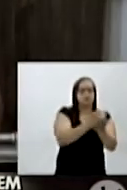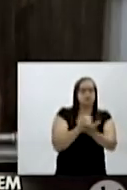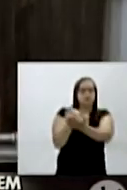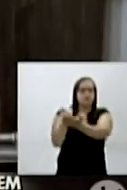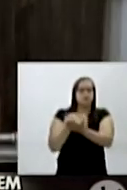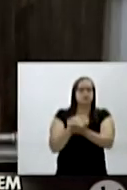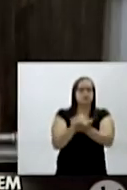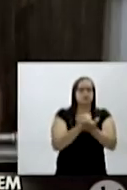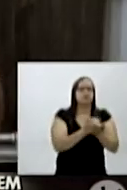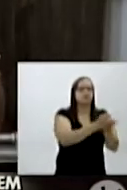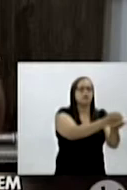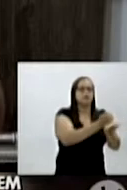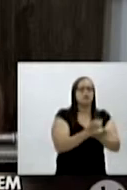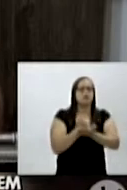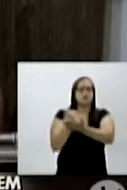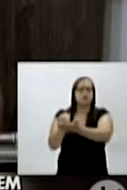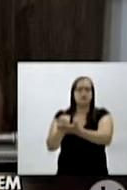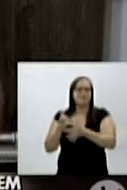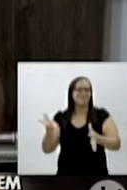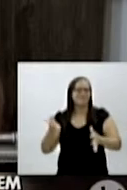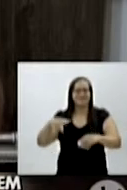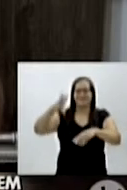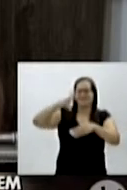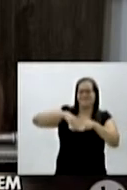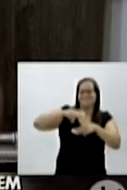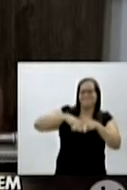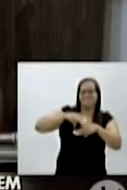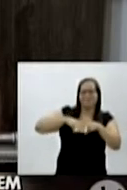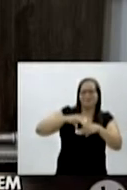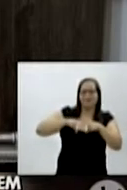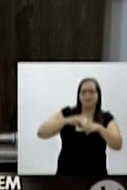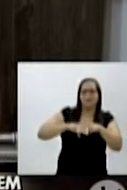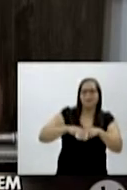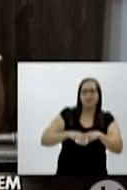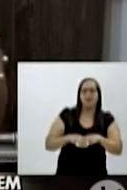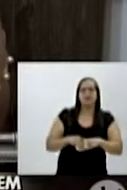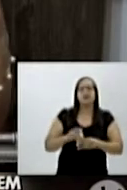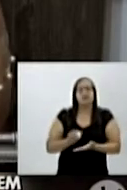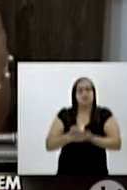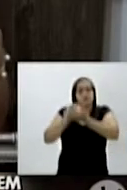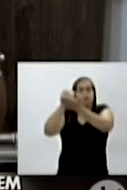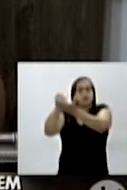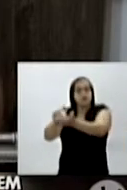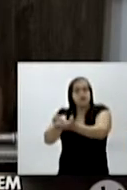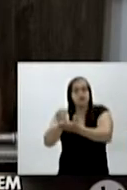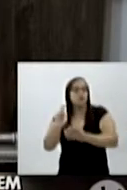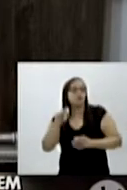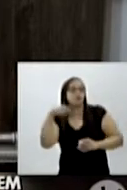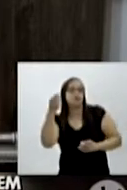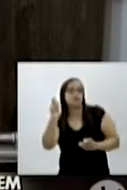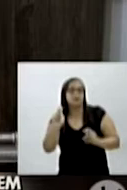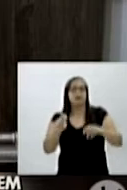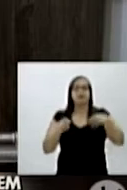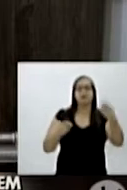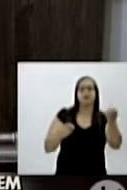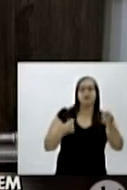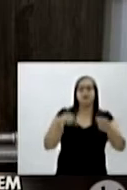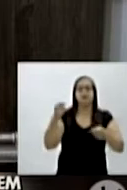ajudando ela. tinha uma birra de matemática terrível. E aí a gente foi junto, fui ajudando ela, ensinando sinais